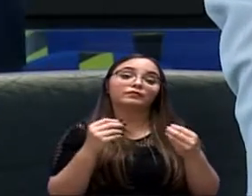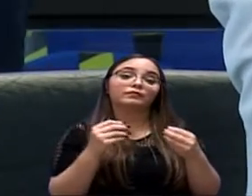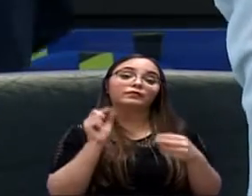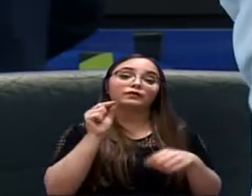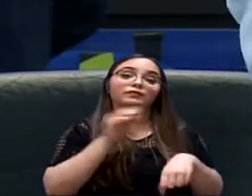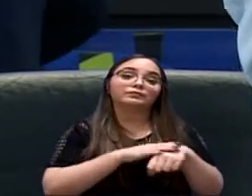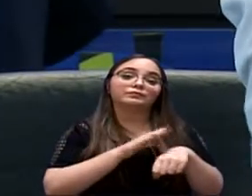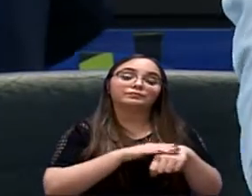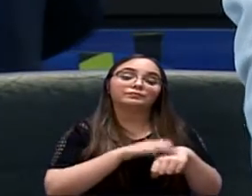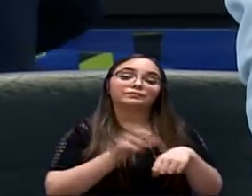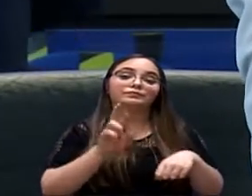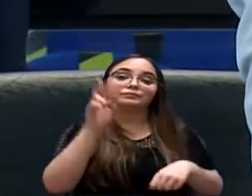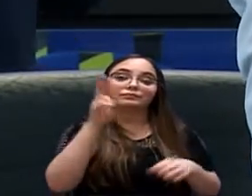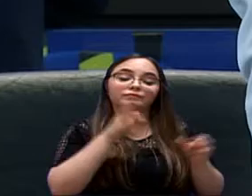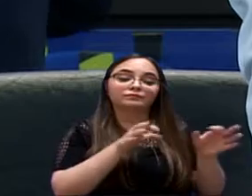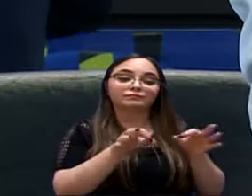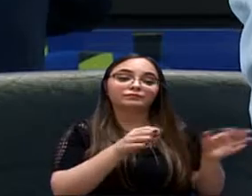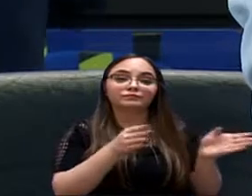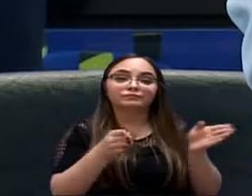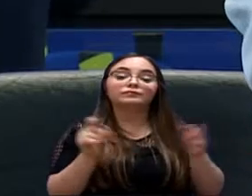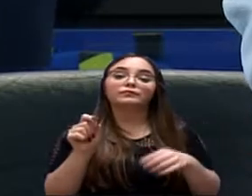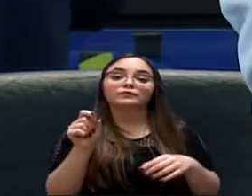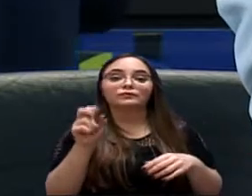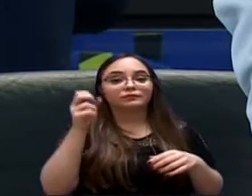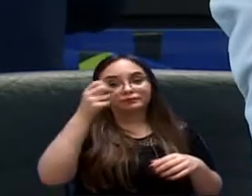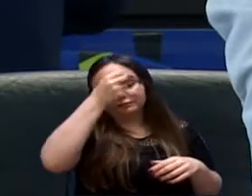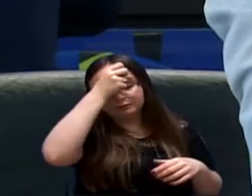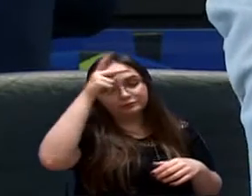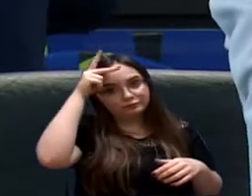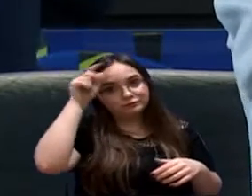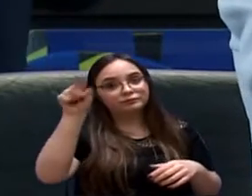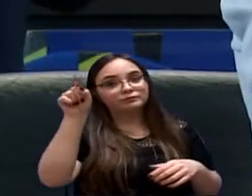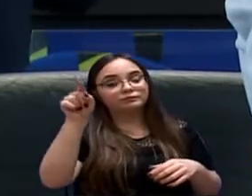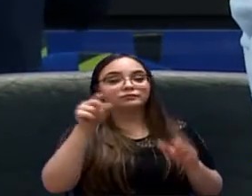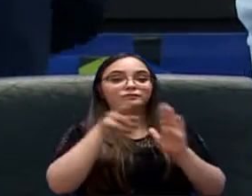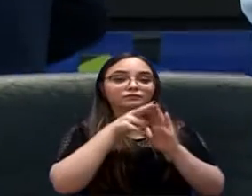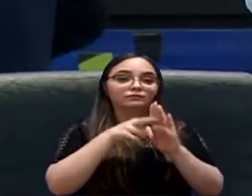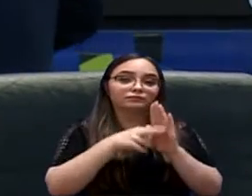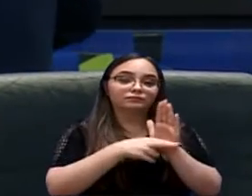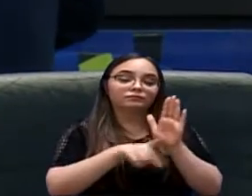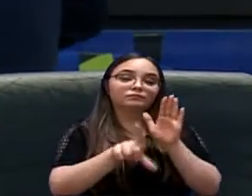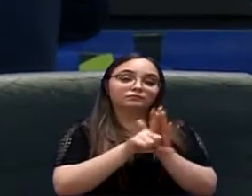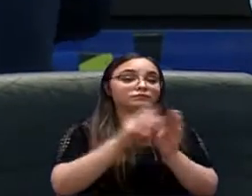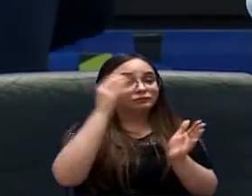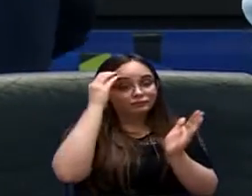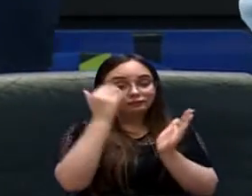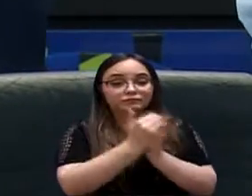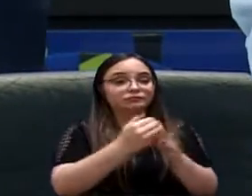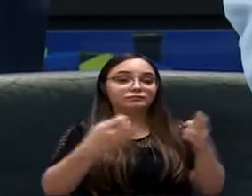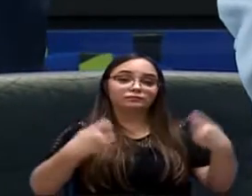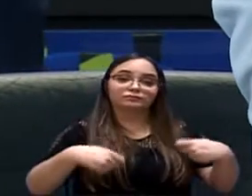a cidade até onde ela deve e pode crescer é a Prefeitura Municipal, com suas regras e suas legislações.